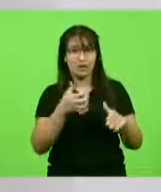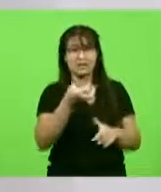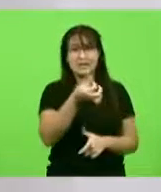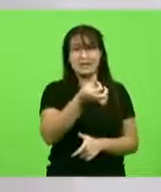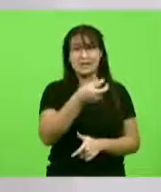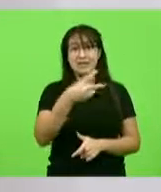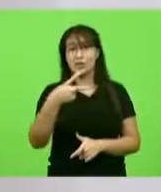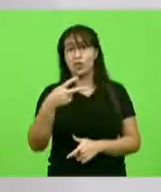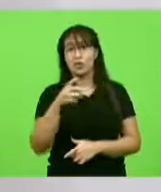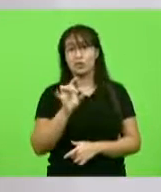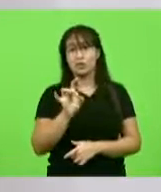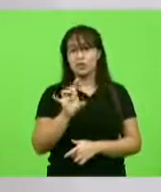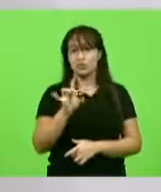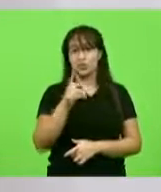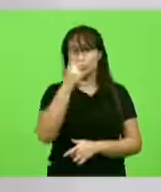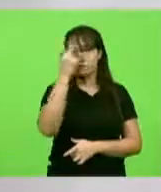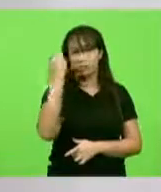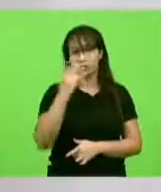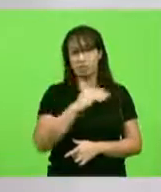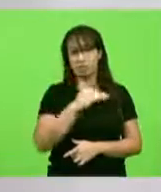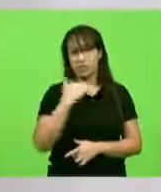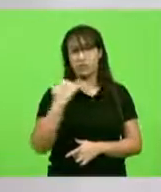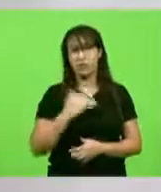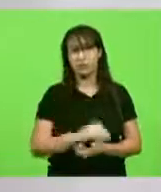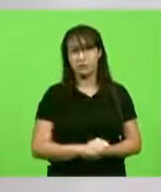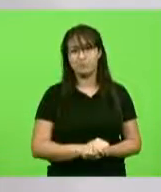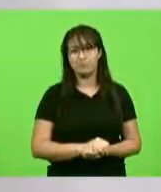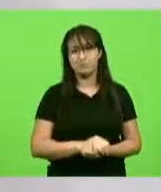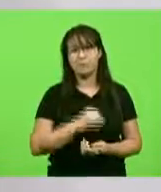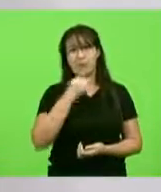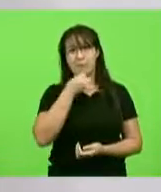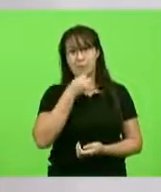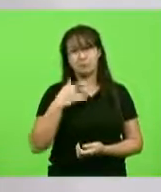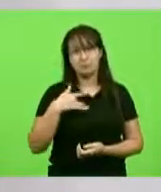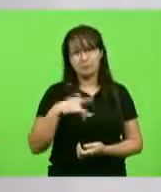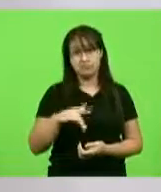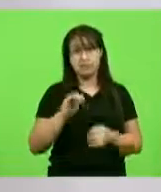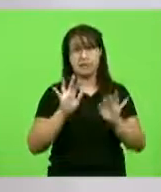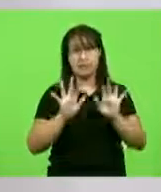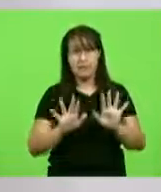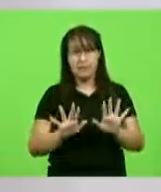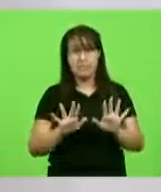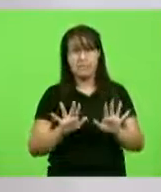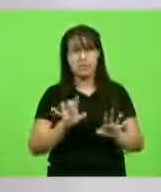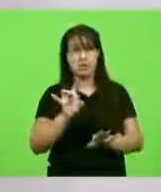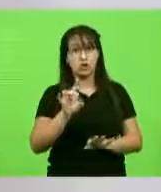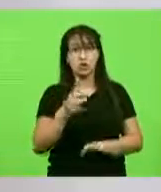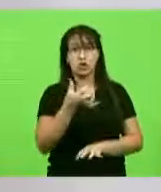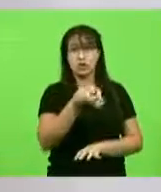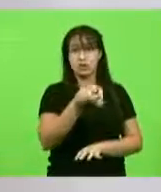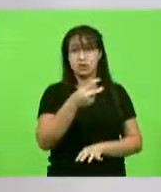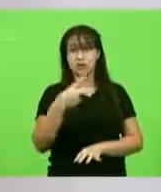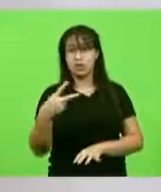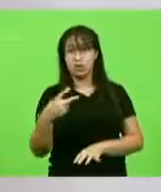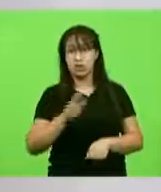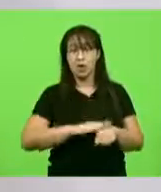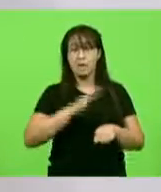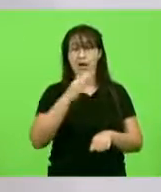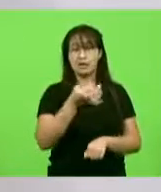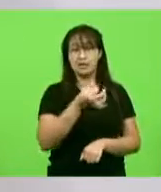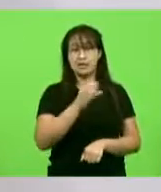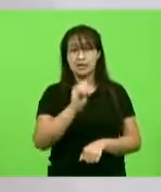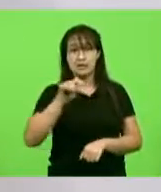62 pessoas foram a óbito por Covid na cidade de Rio do Sul com mais de 70 mil habitantes.